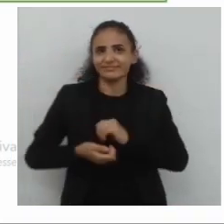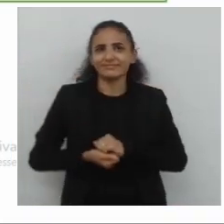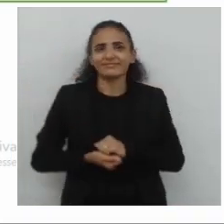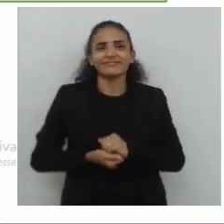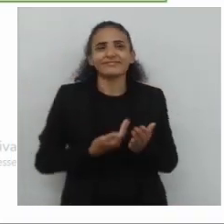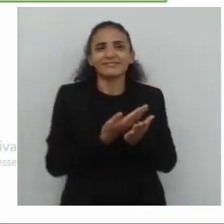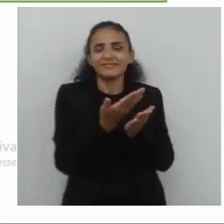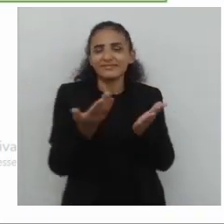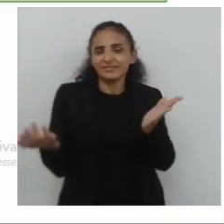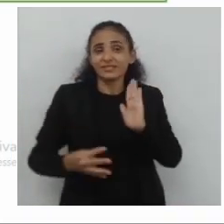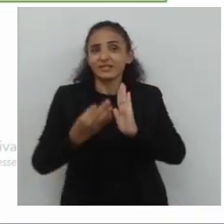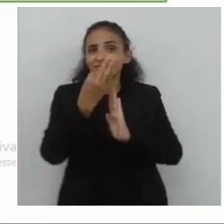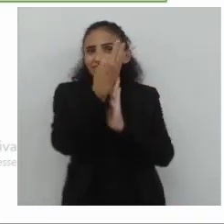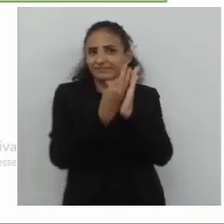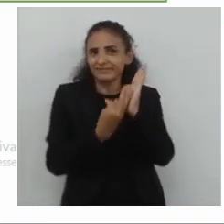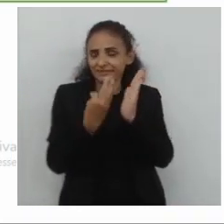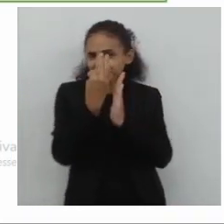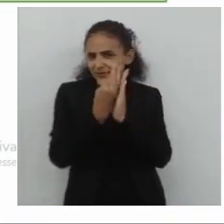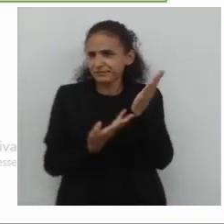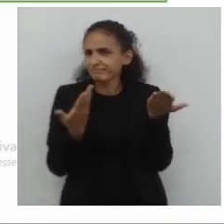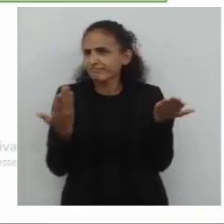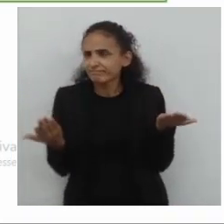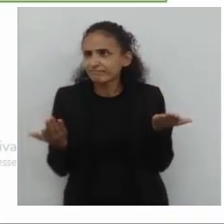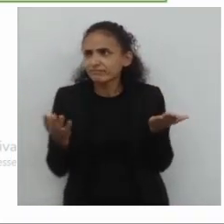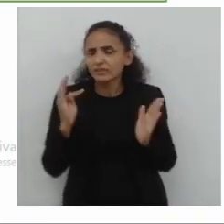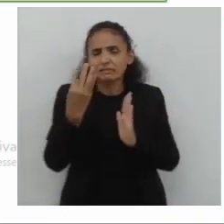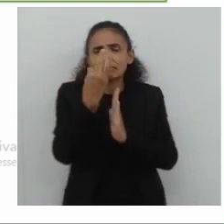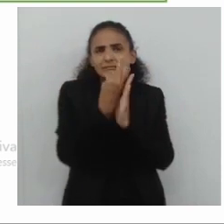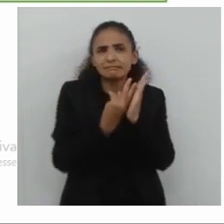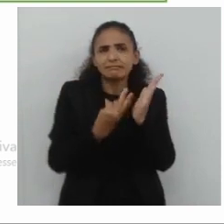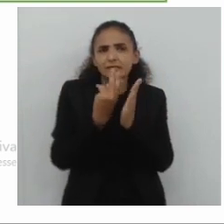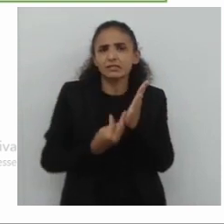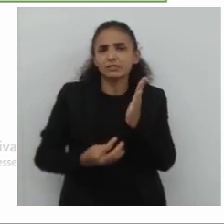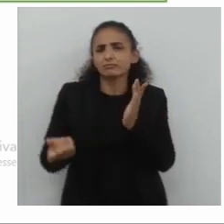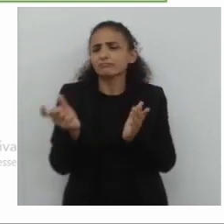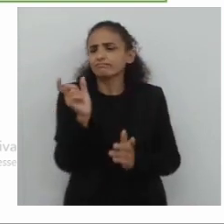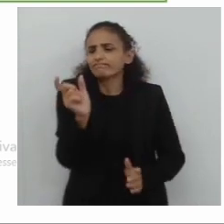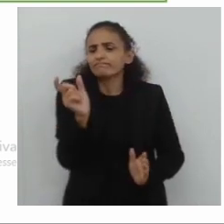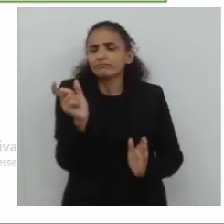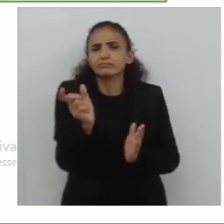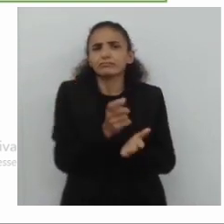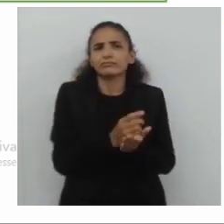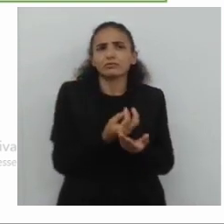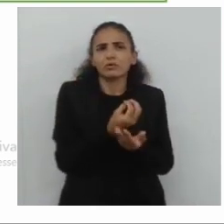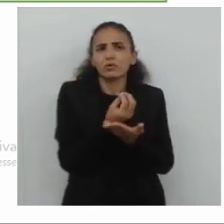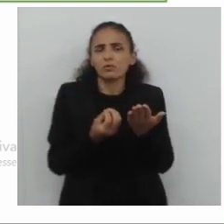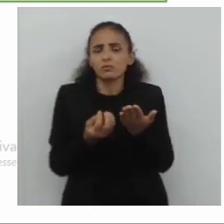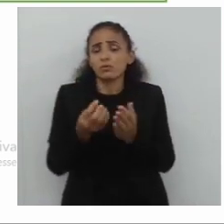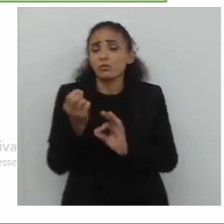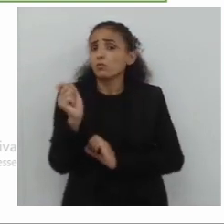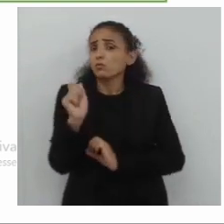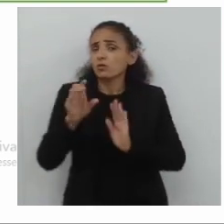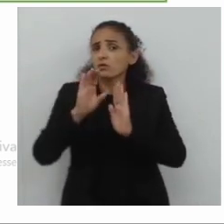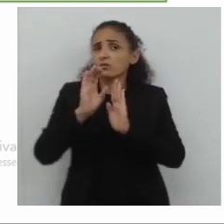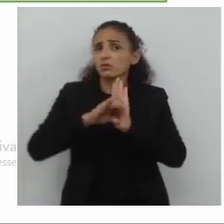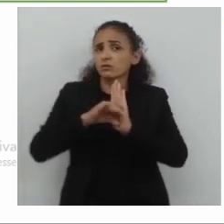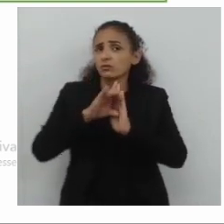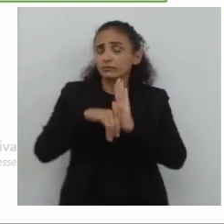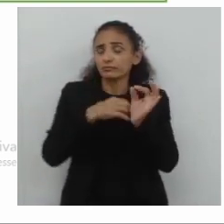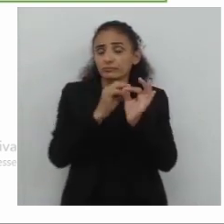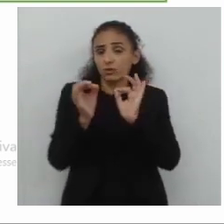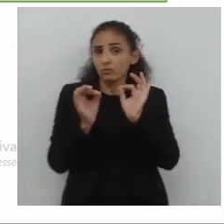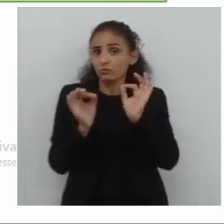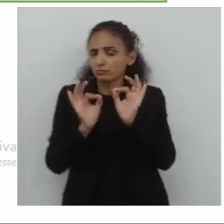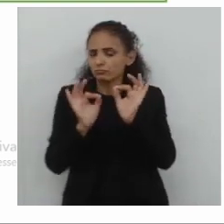para a tela, nós temos textualidade. Aí eu falei textualidade. O que é a textualidade? Trata-se de um